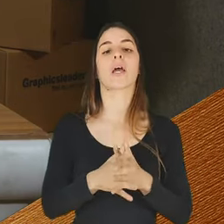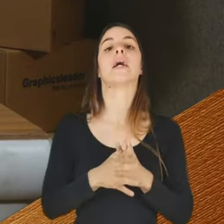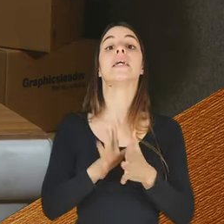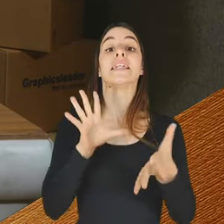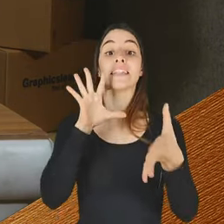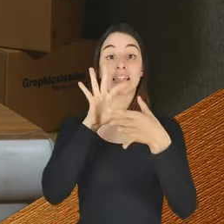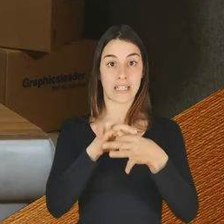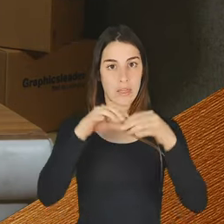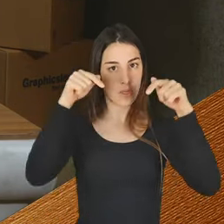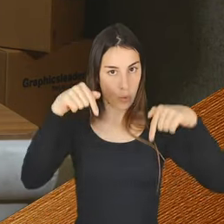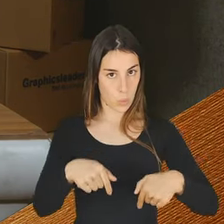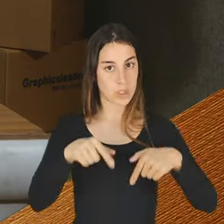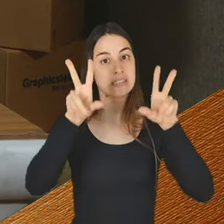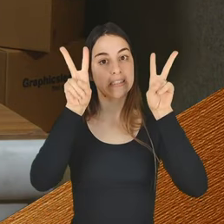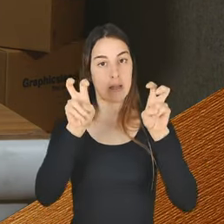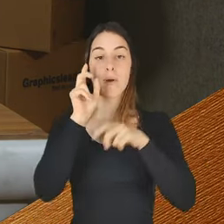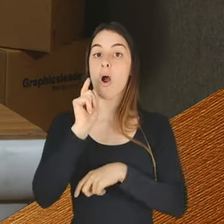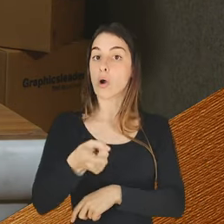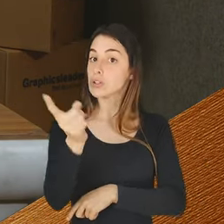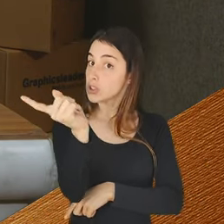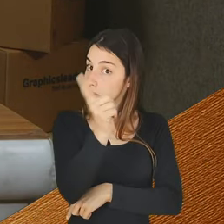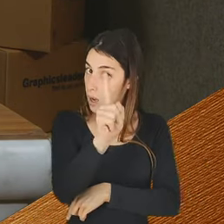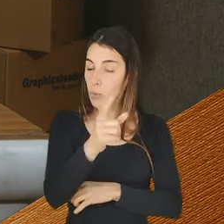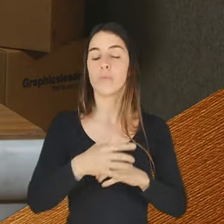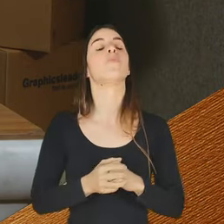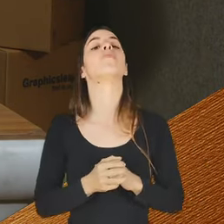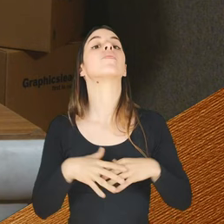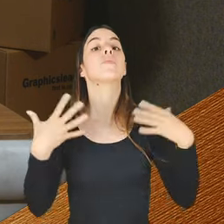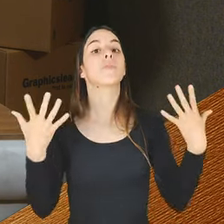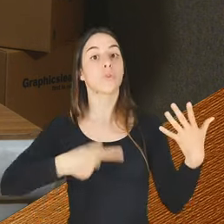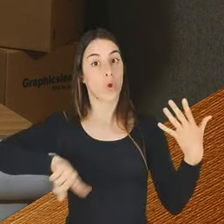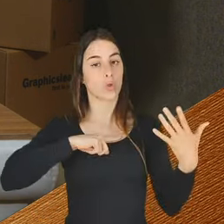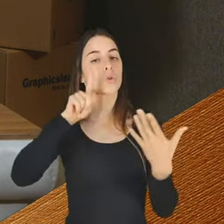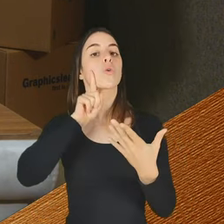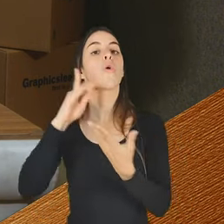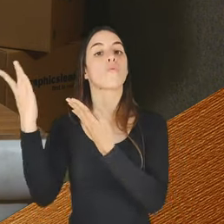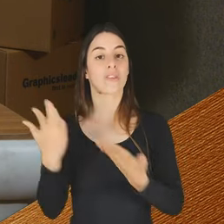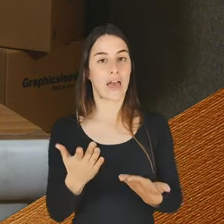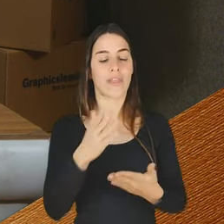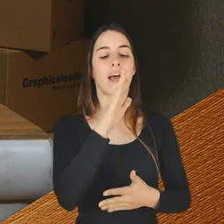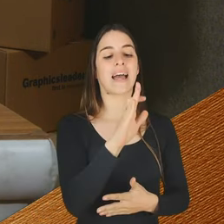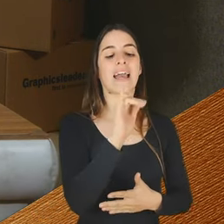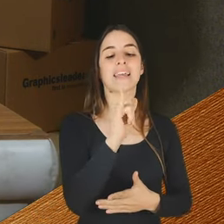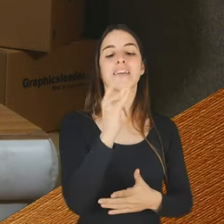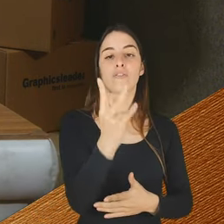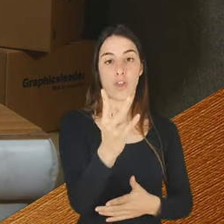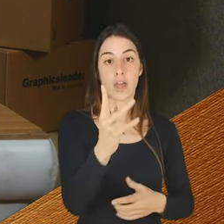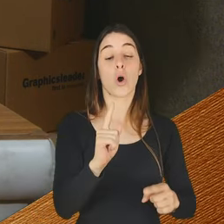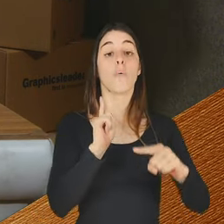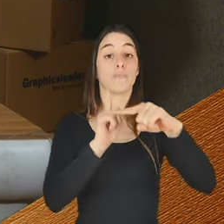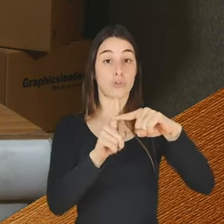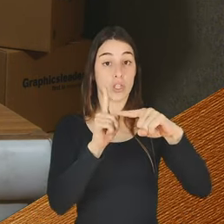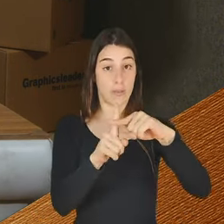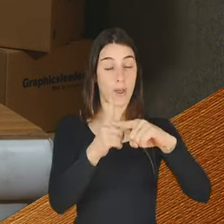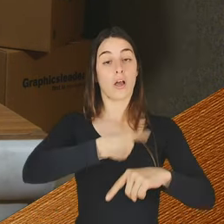relacionado com o tema do programa de hoje. Vamos falar com uma convidada HIV positiva e vamos falar sobre